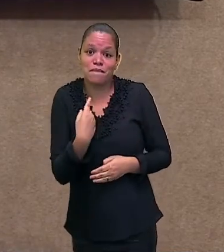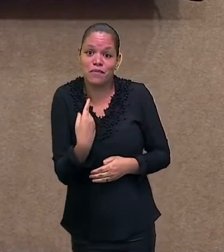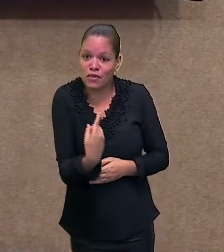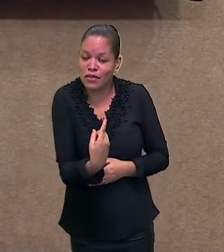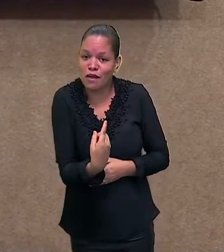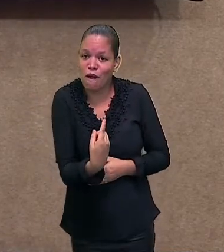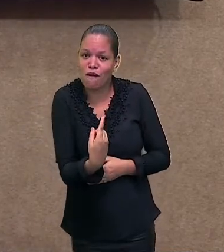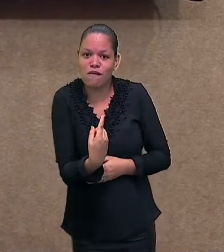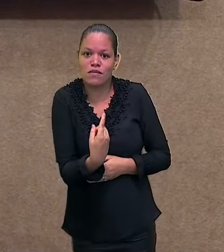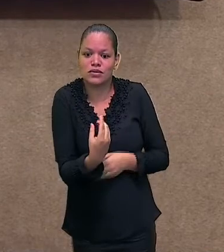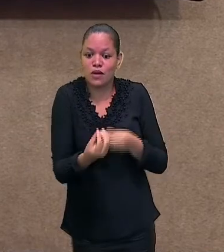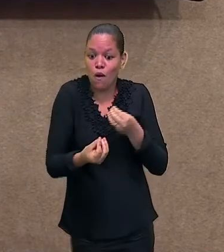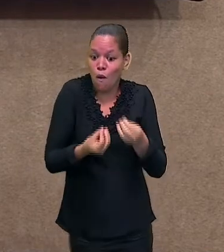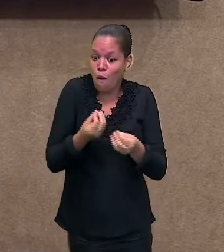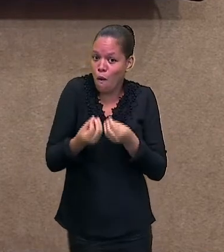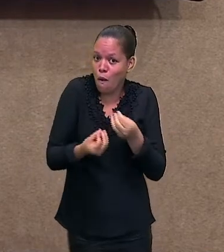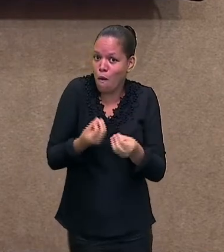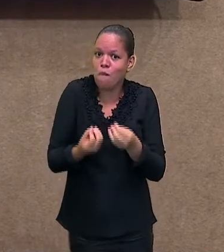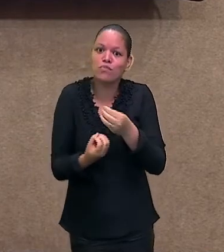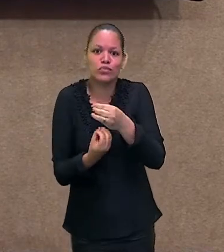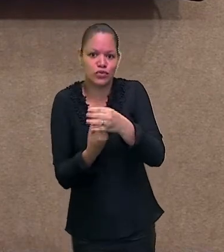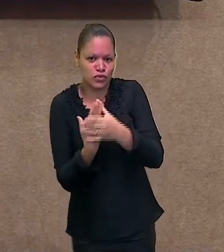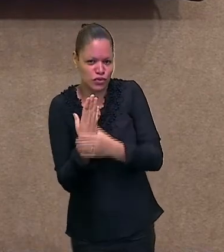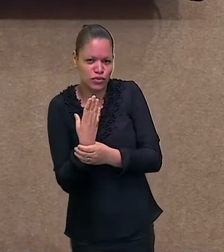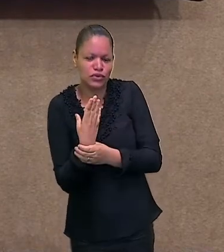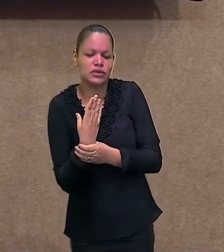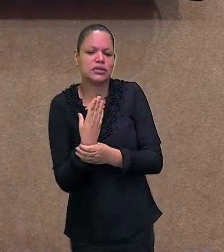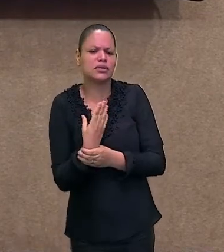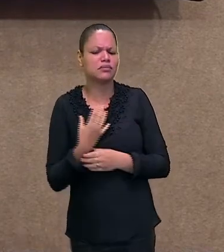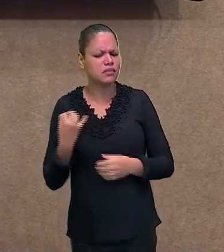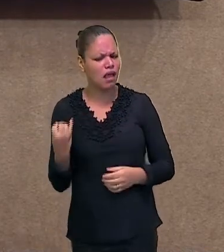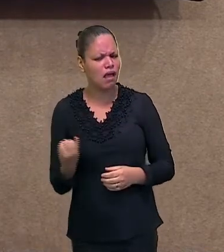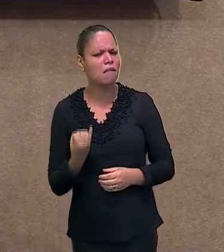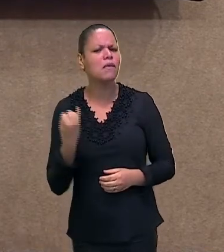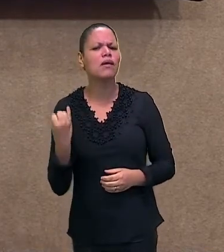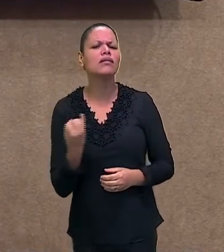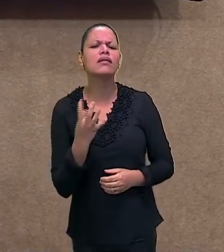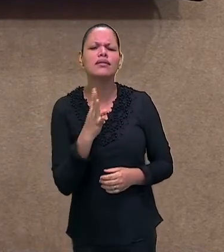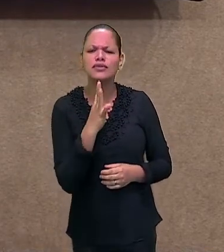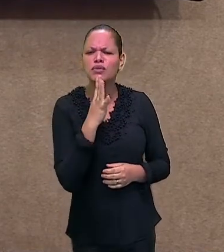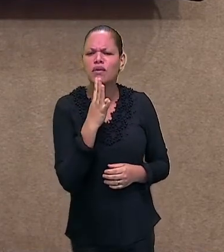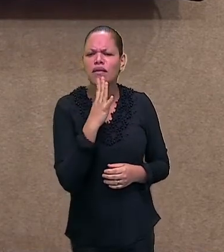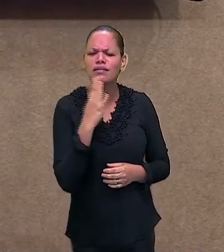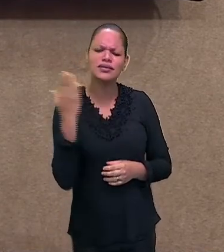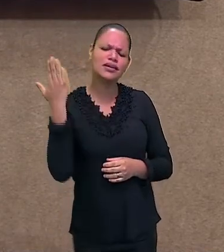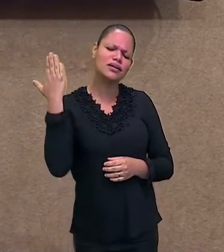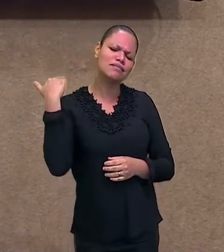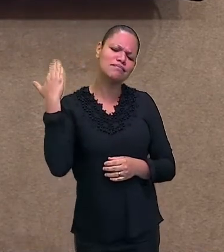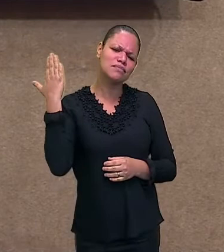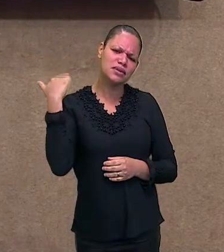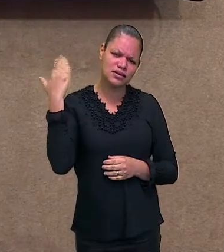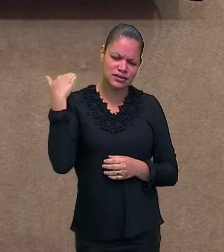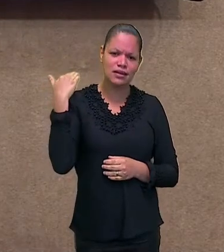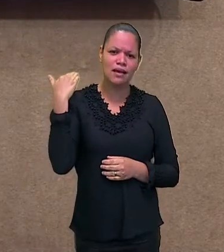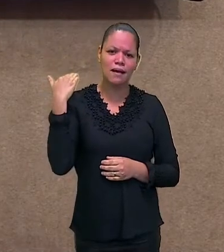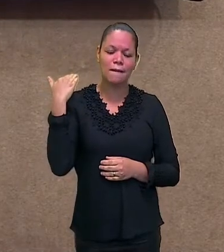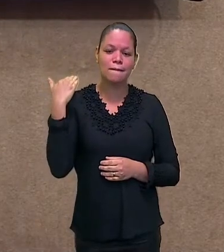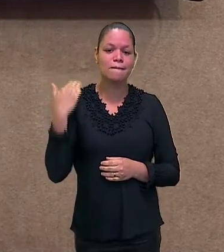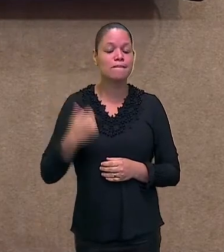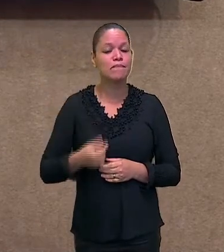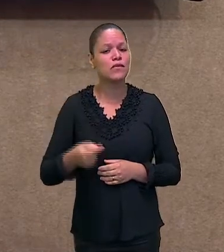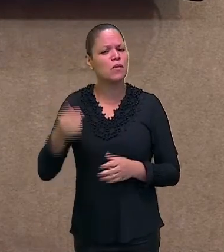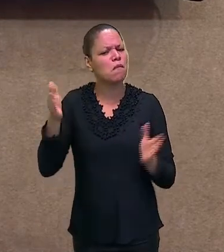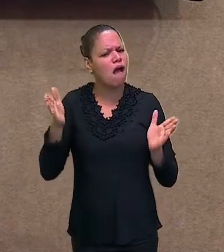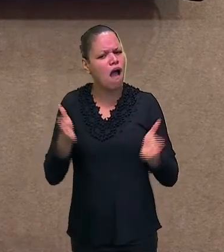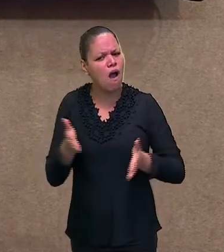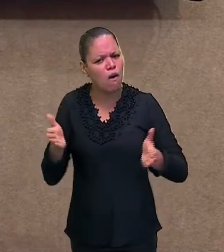conhecer a nossa origem, conhecer o nosso passado, para a gente valorizar tudo o que a gente tem aqui hoje, no presente,